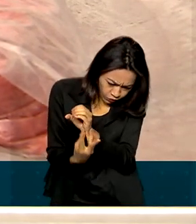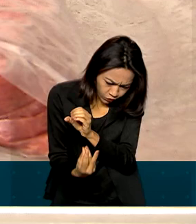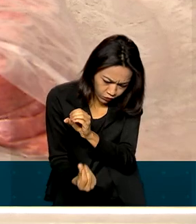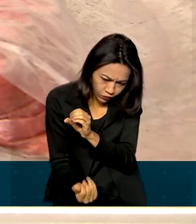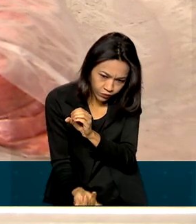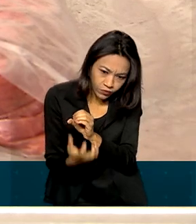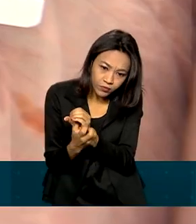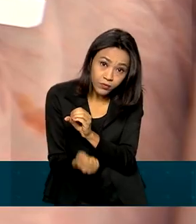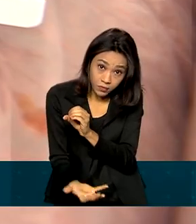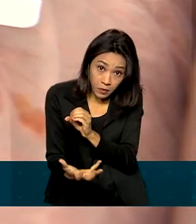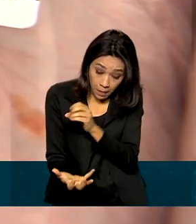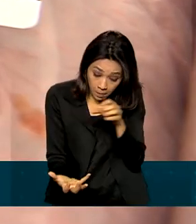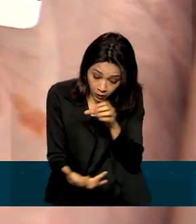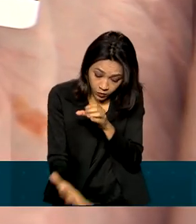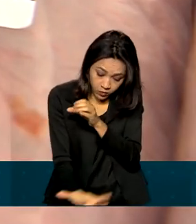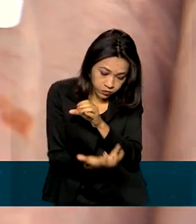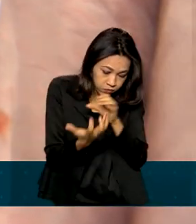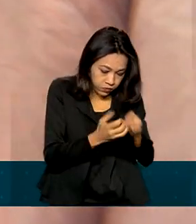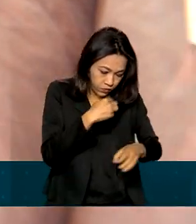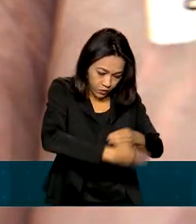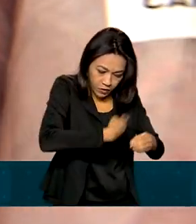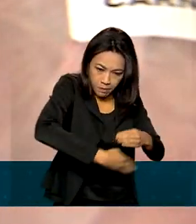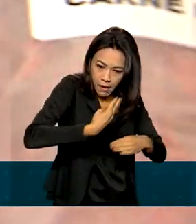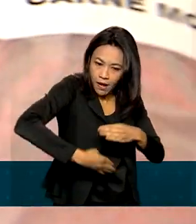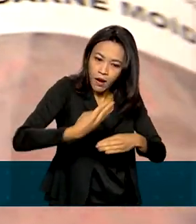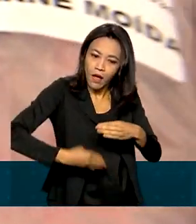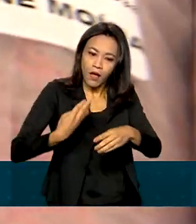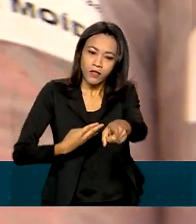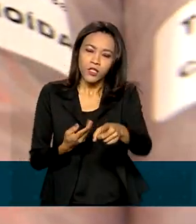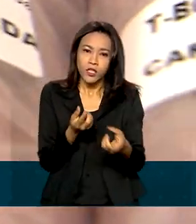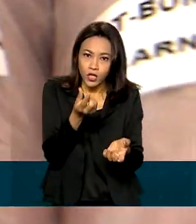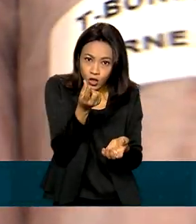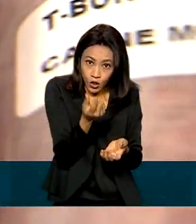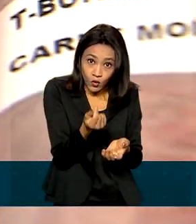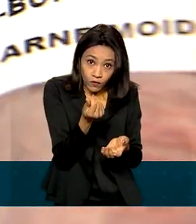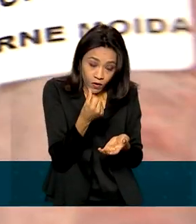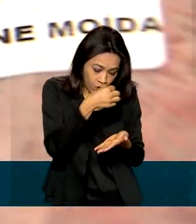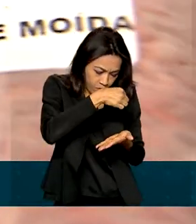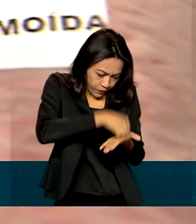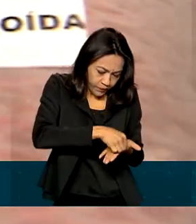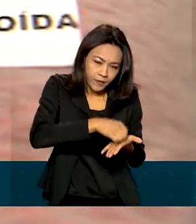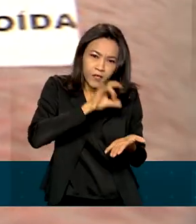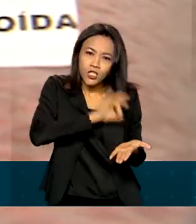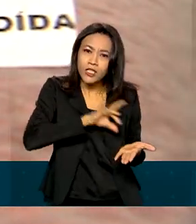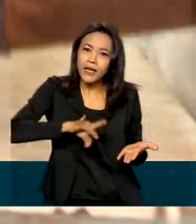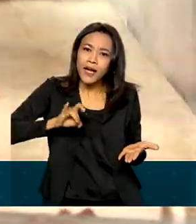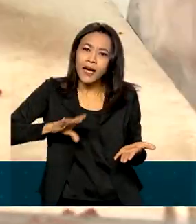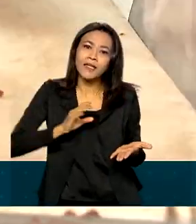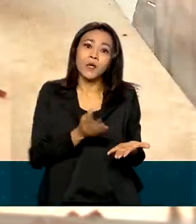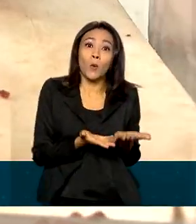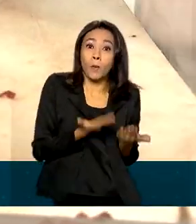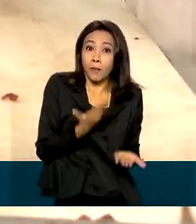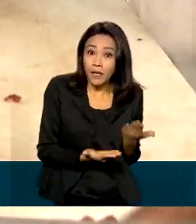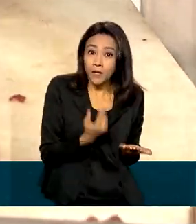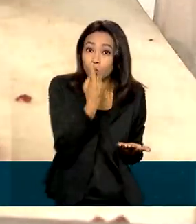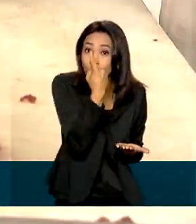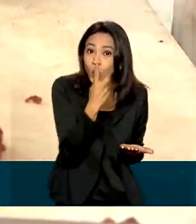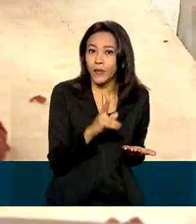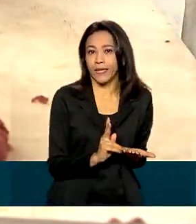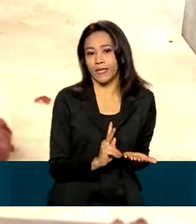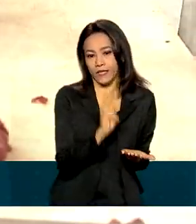após a moagem e o peso máximo de cada pacote deve ser de um quilo. Não será